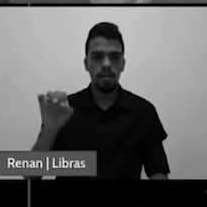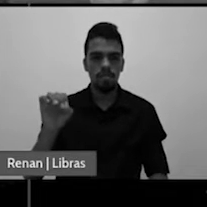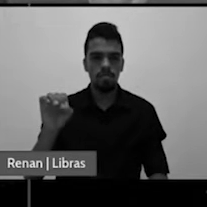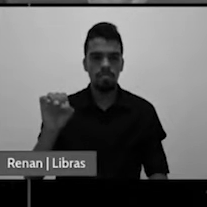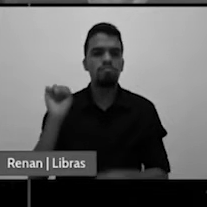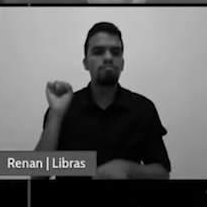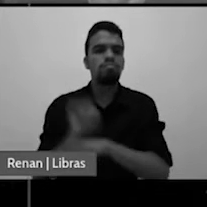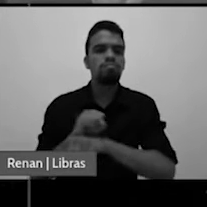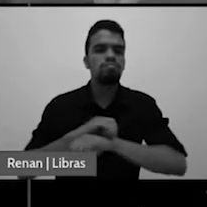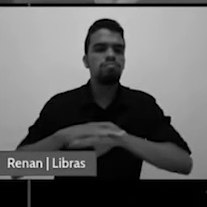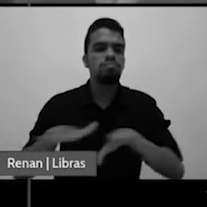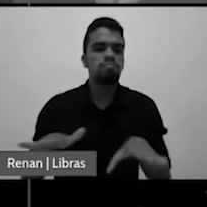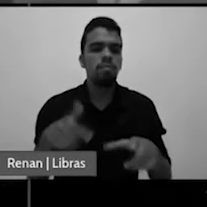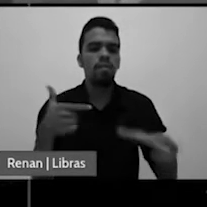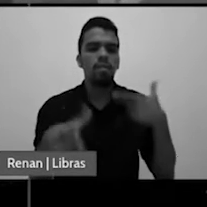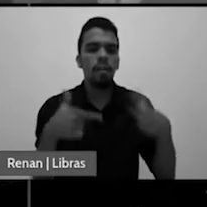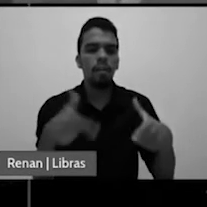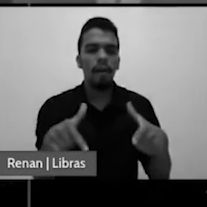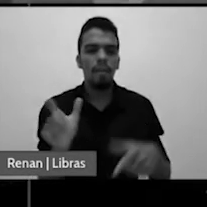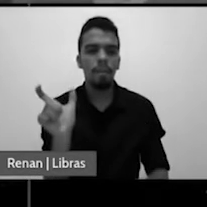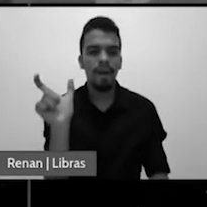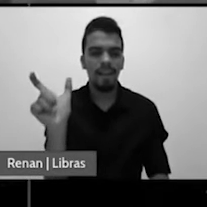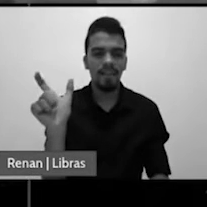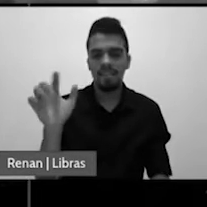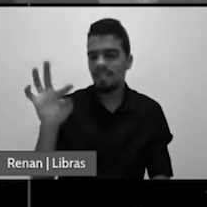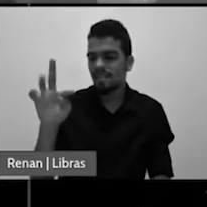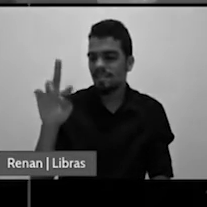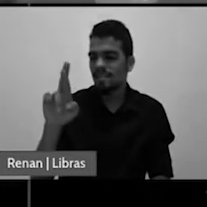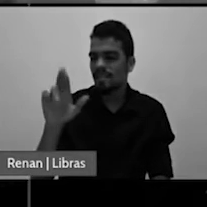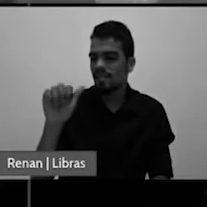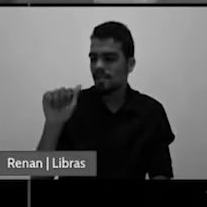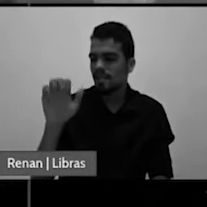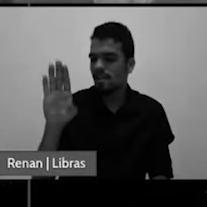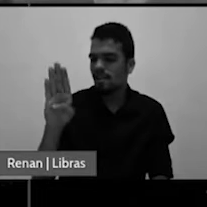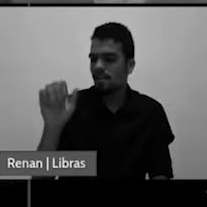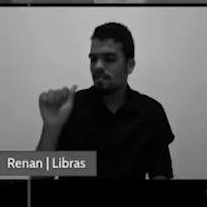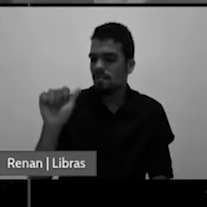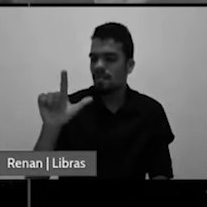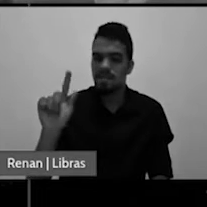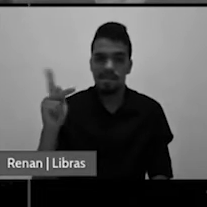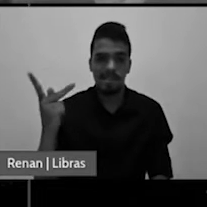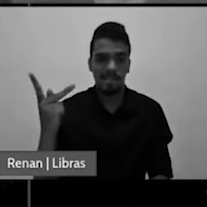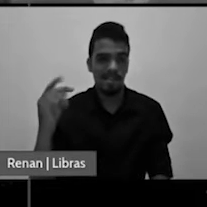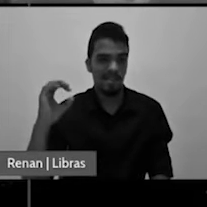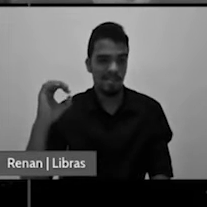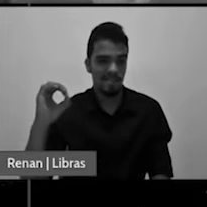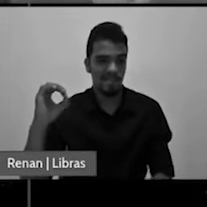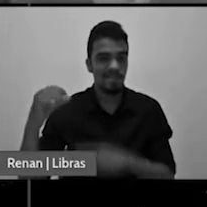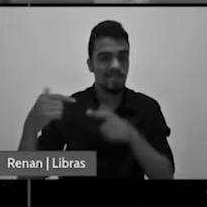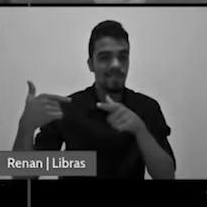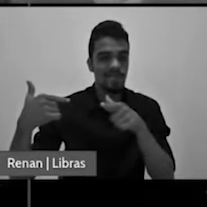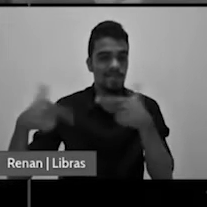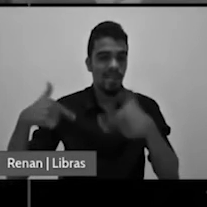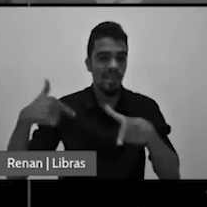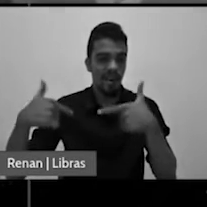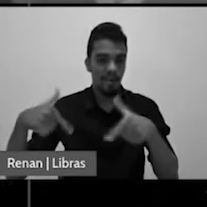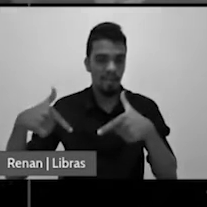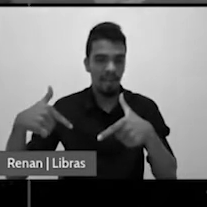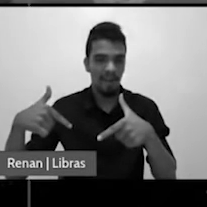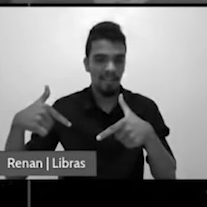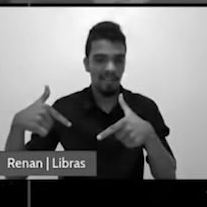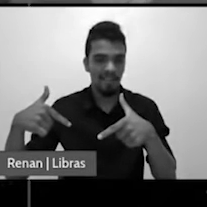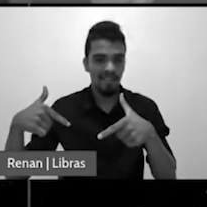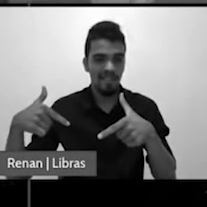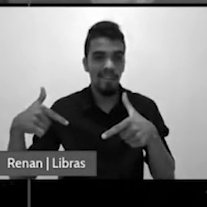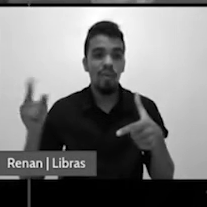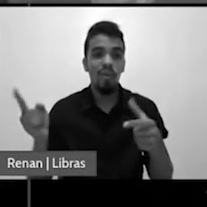Veja, a palavra trabalho aqui está sugerindo para nós que a questão do descanso está em perspectiva aí. E ele